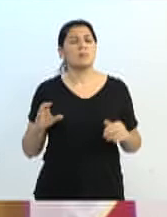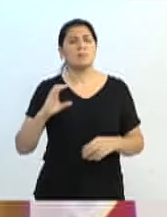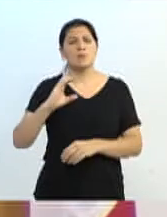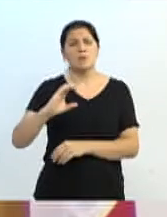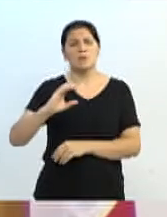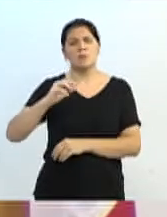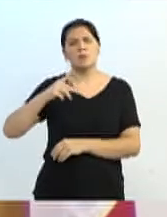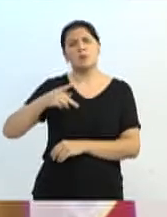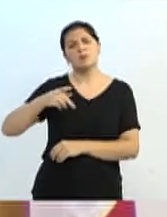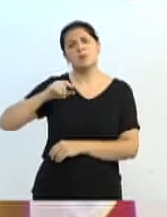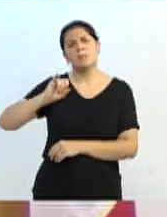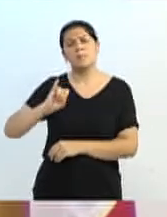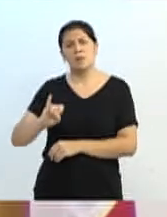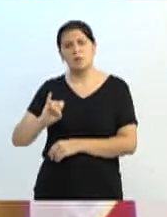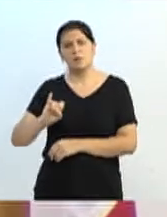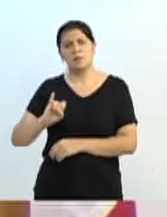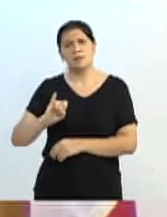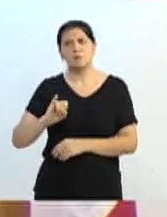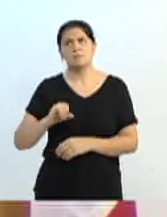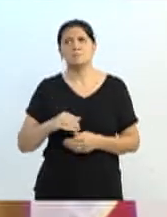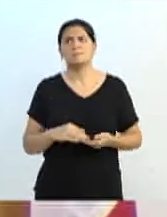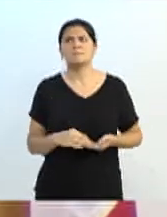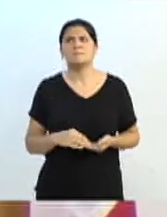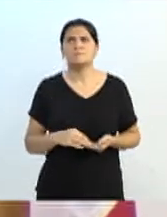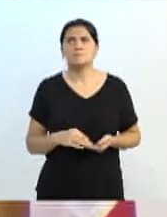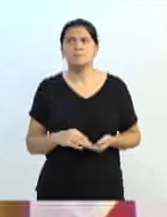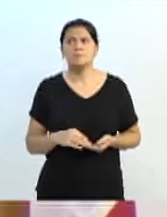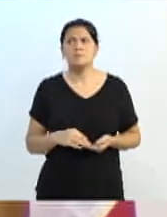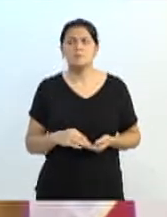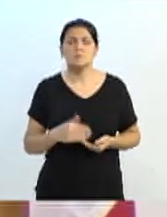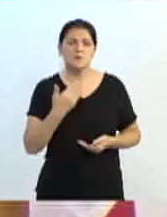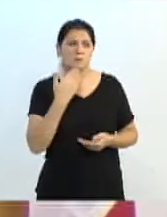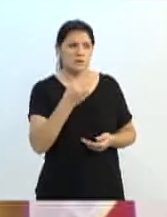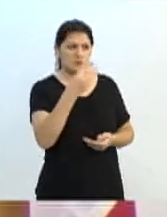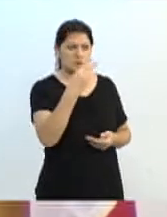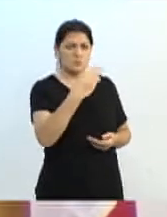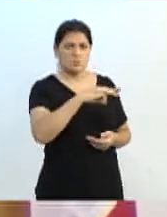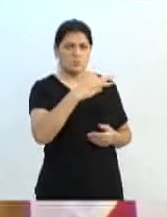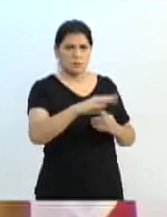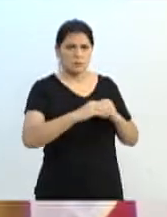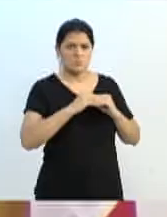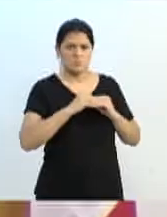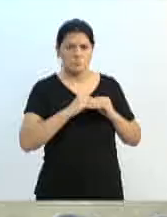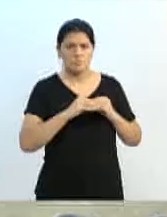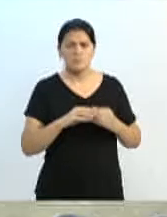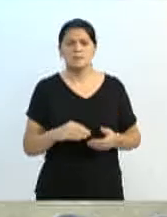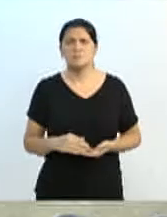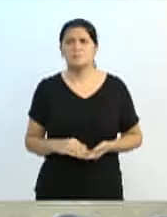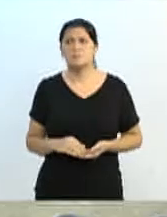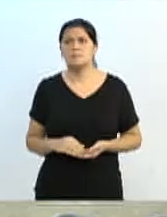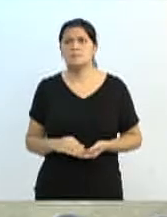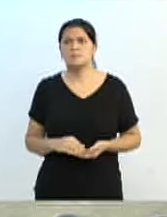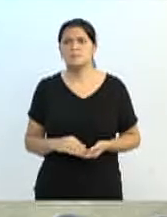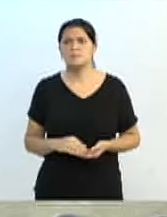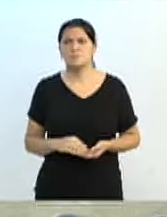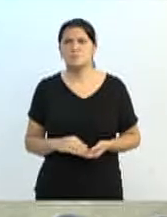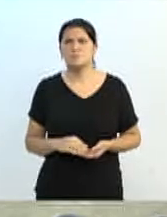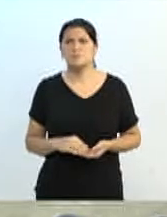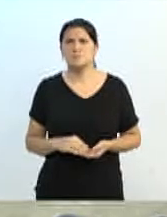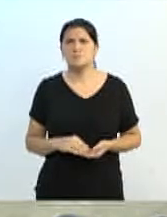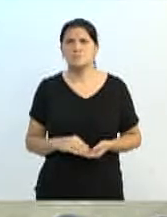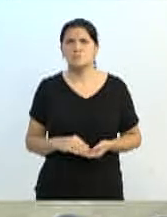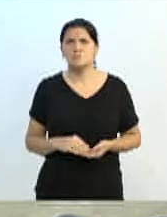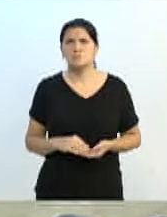como eu disse anteriormente, senhor presidente, por favor, mais dois minutos. Concedo mais dois minutos à vossa excelência,